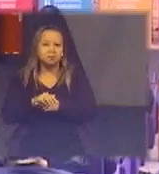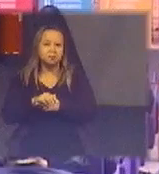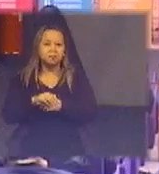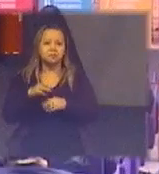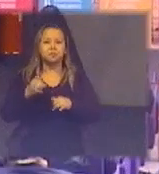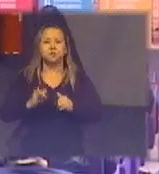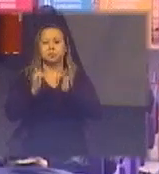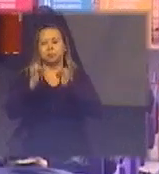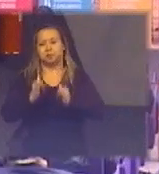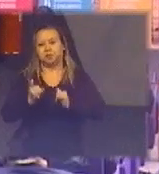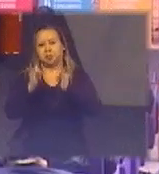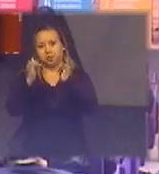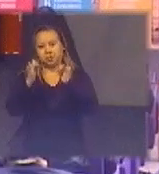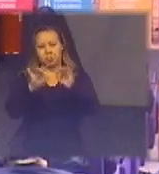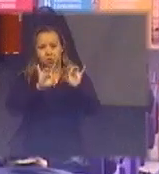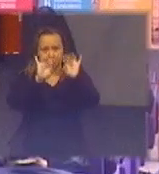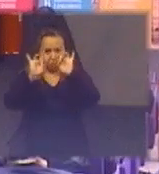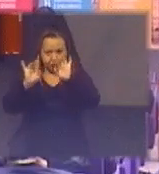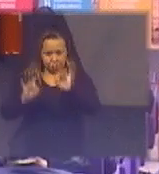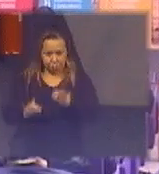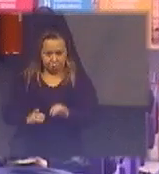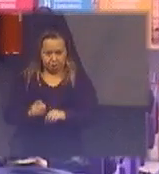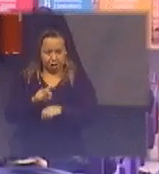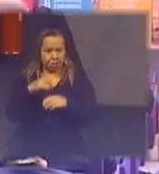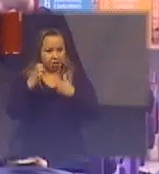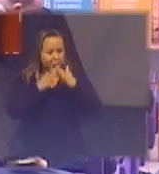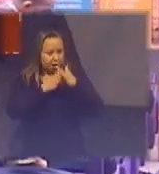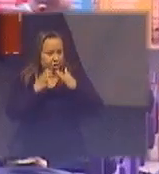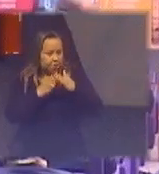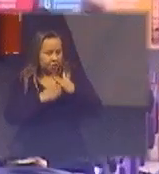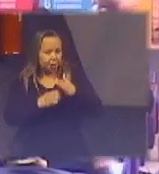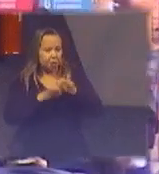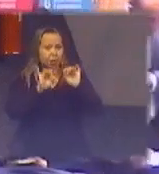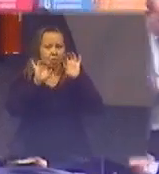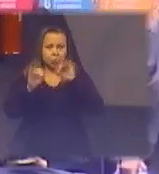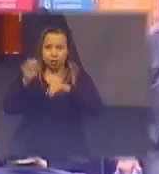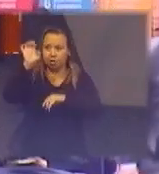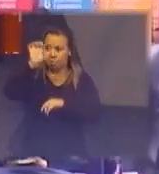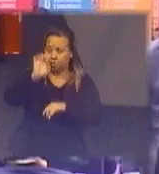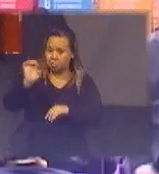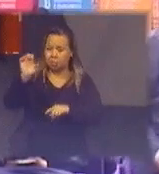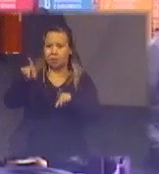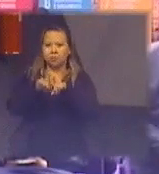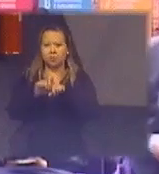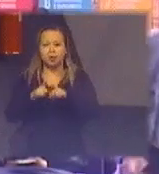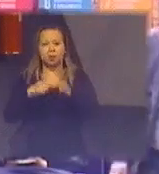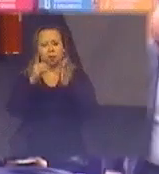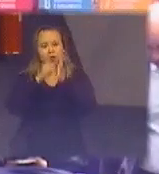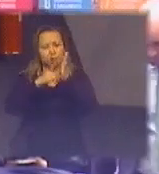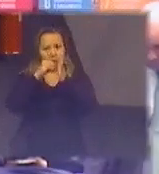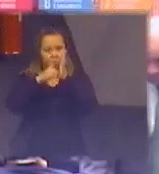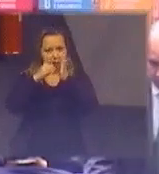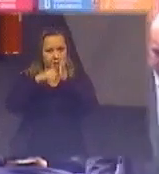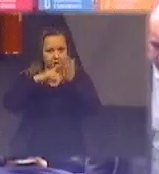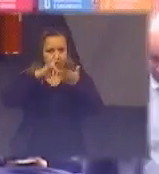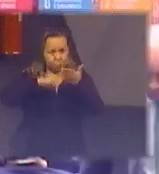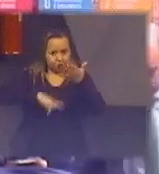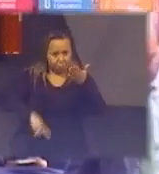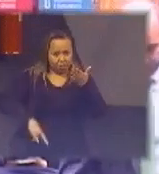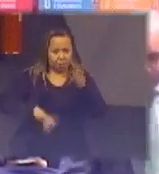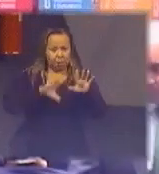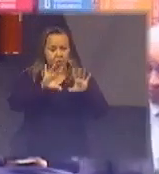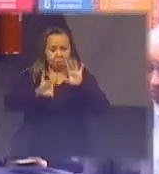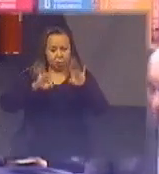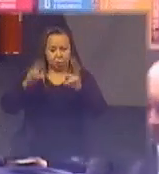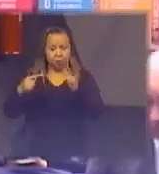eletroeletrônicos cada agência ambiental de cada estado também ter uma declaração que o coletor o ponto